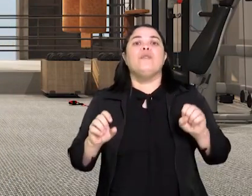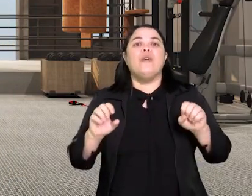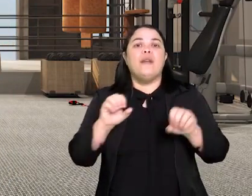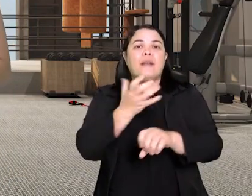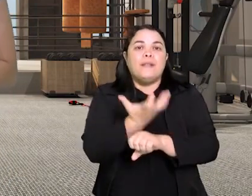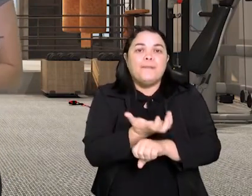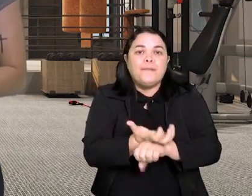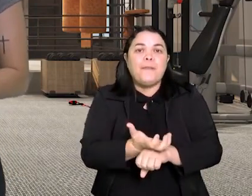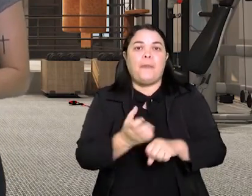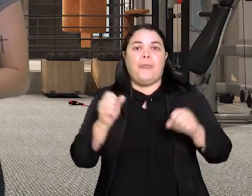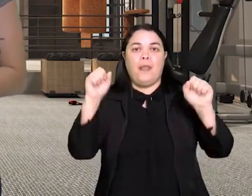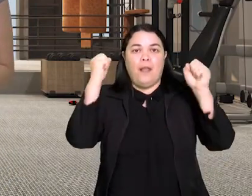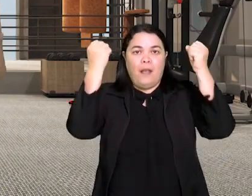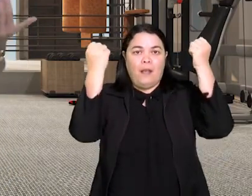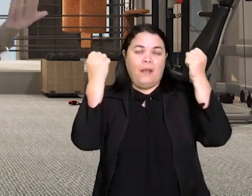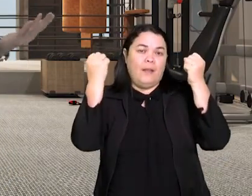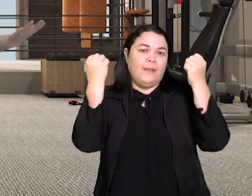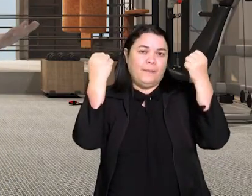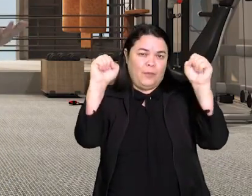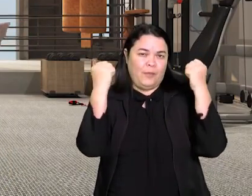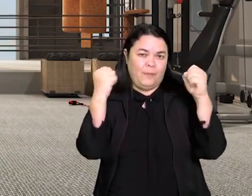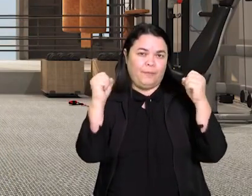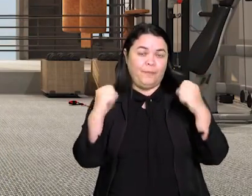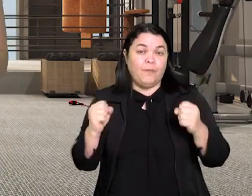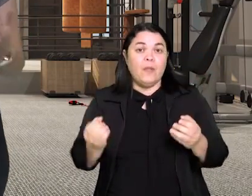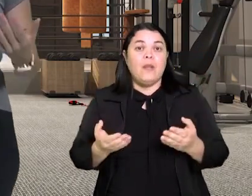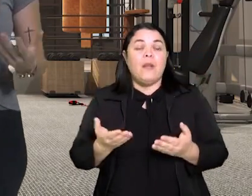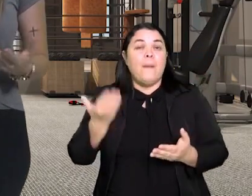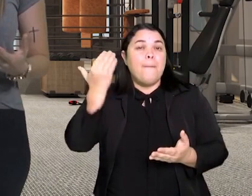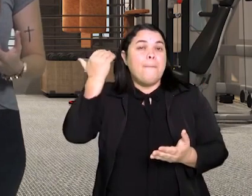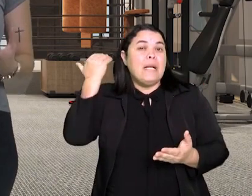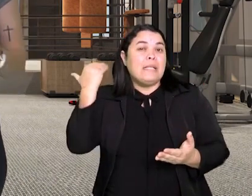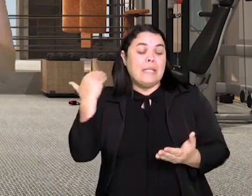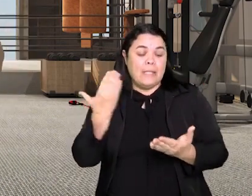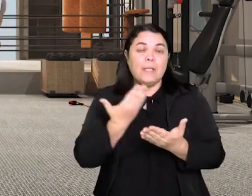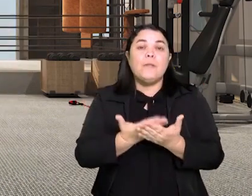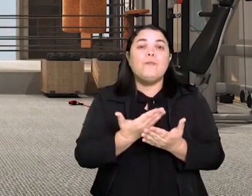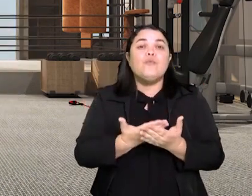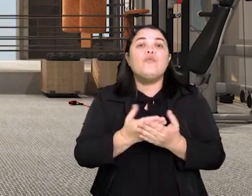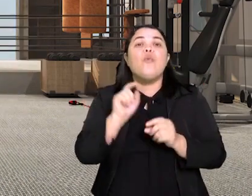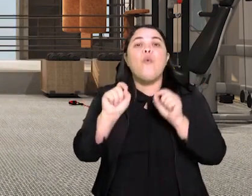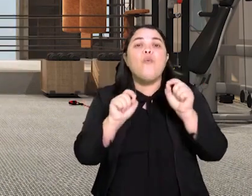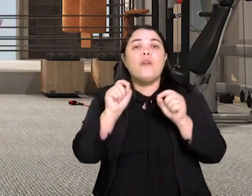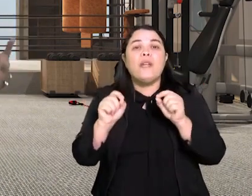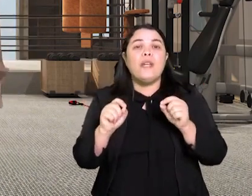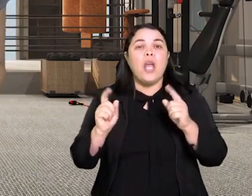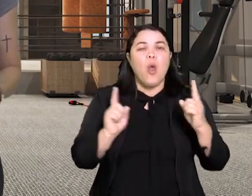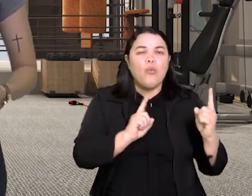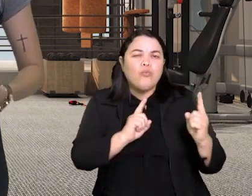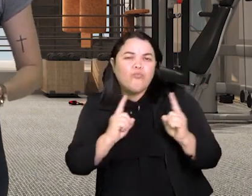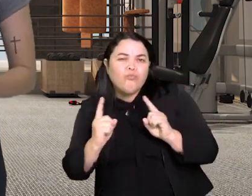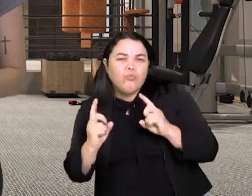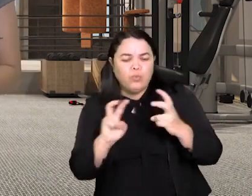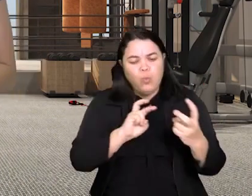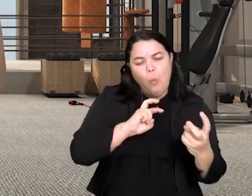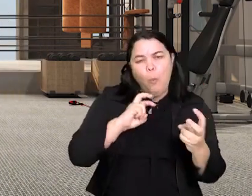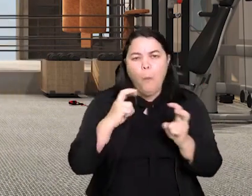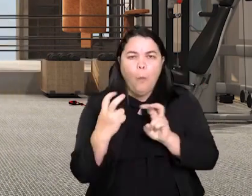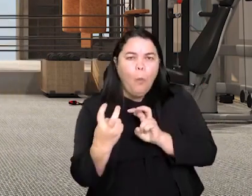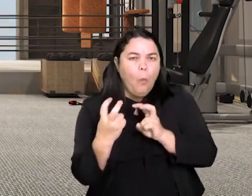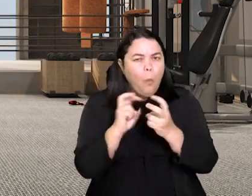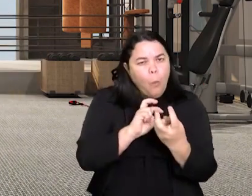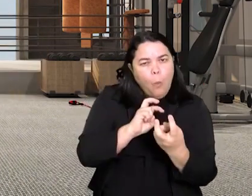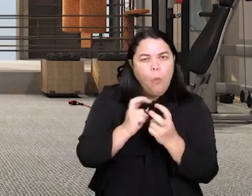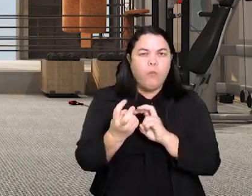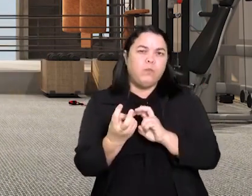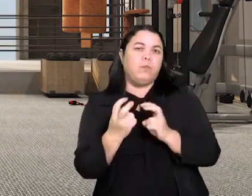nosso conteúdo de lutas no Brasil. Nossa última aula, a gente viu um pouco sobre as lutas no geral e sobre a capoeira em específico.